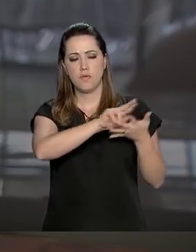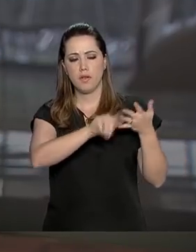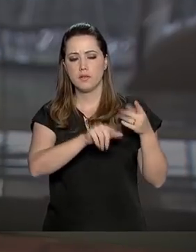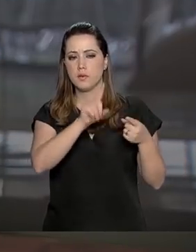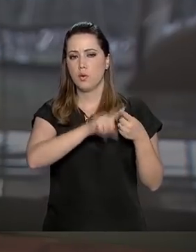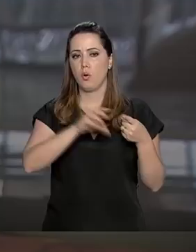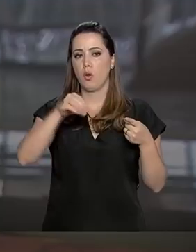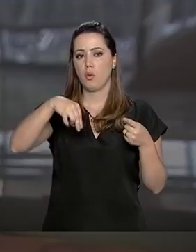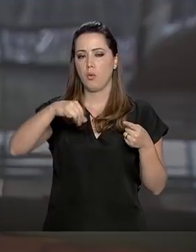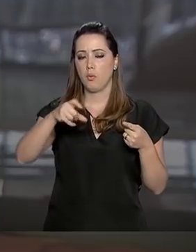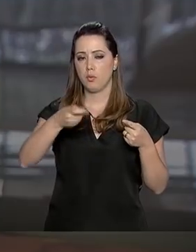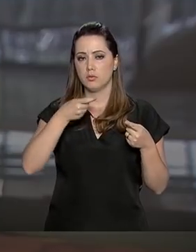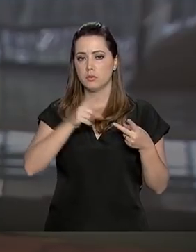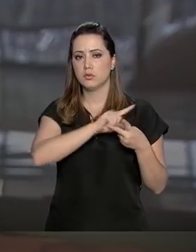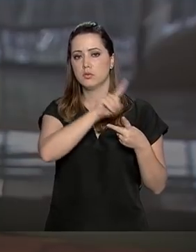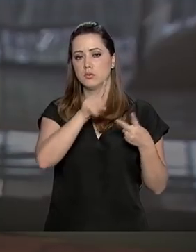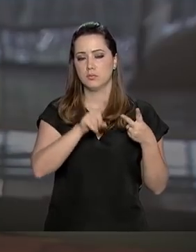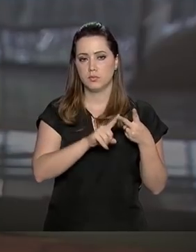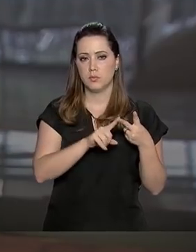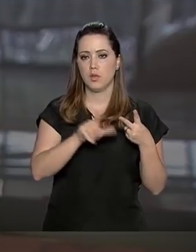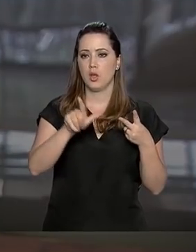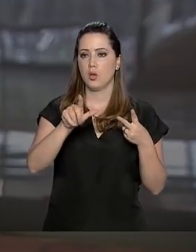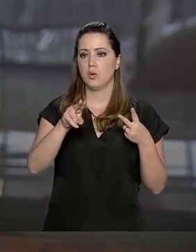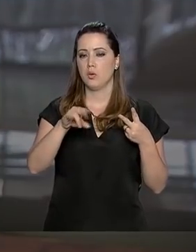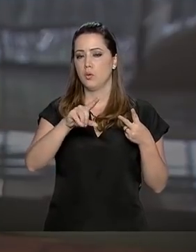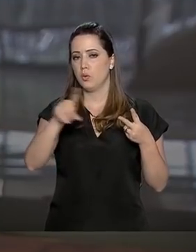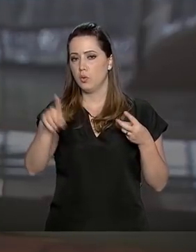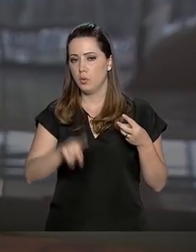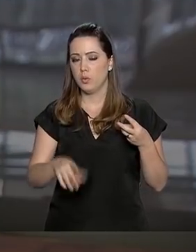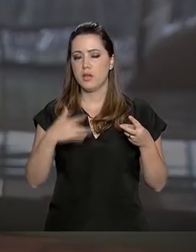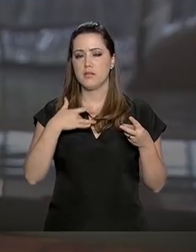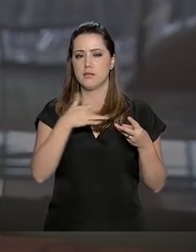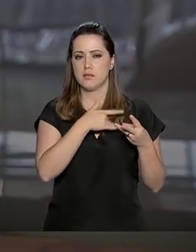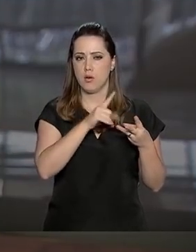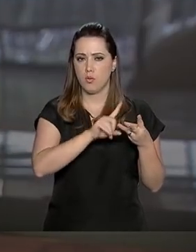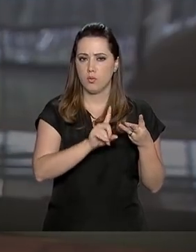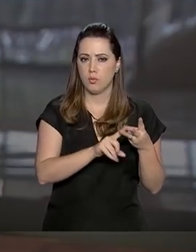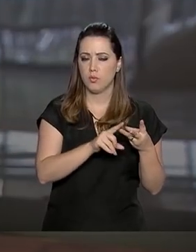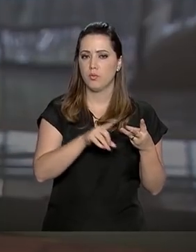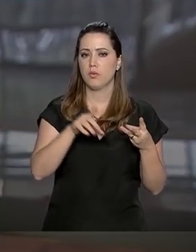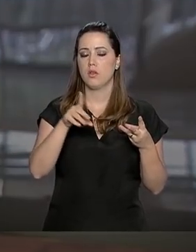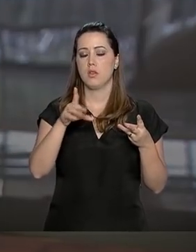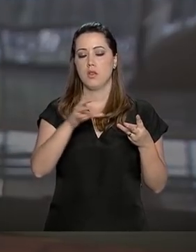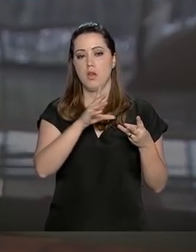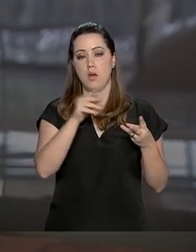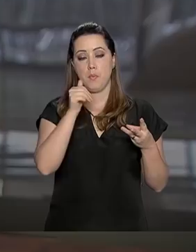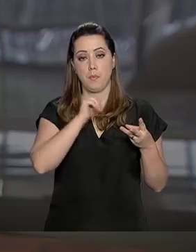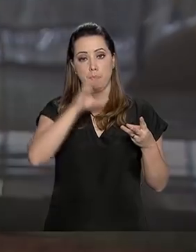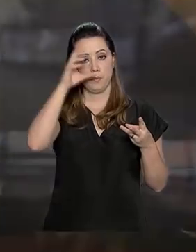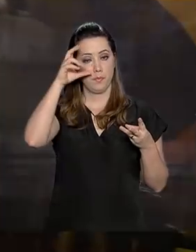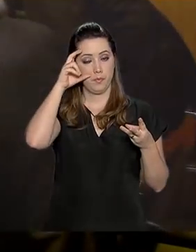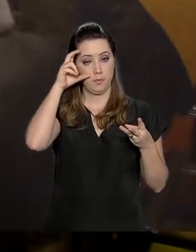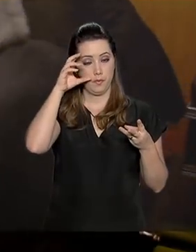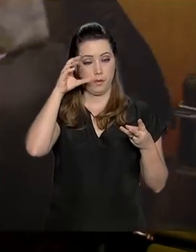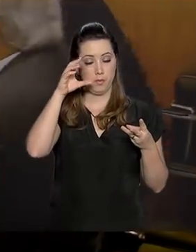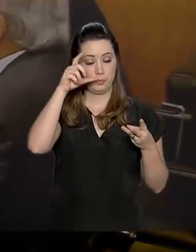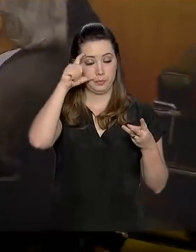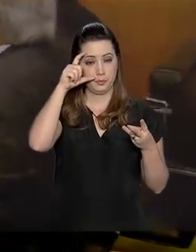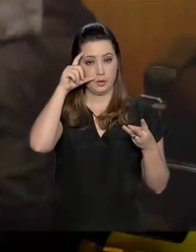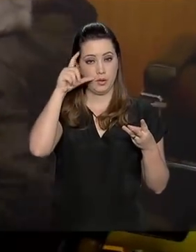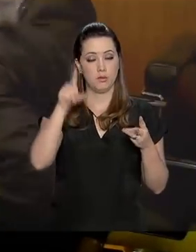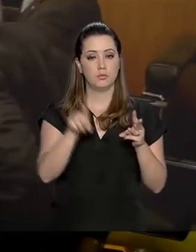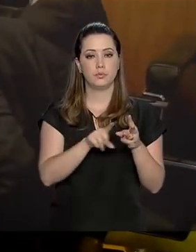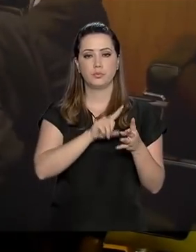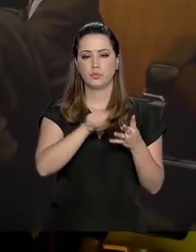Onyx Lorenzoni, da Casa Civil, Luiz Henrique Mandetta, da Saúde, Damaris Alves, da Família, Direitos Humanos e